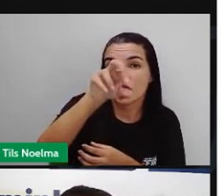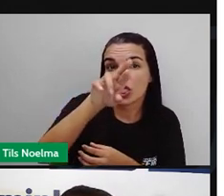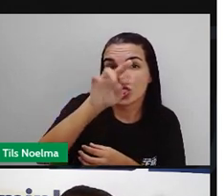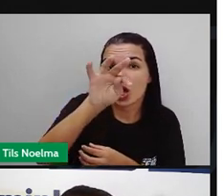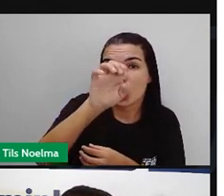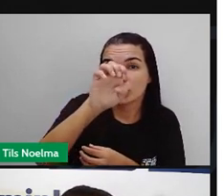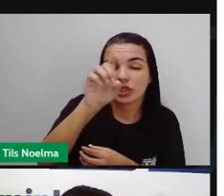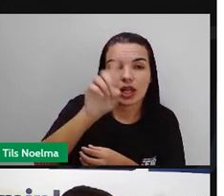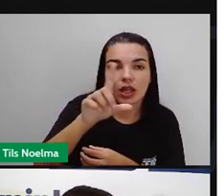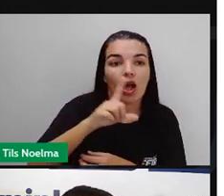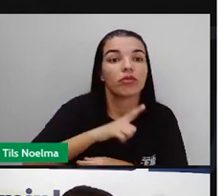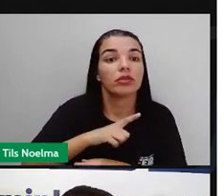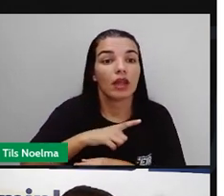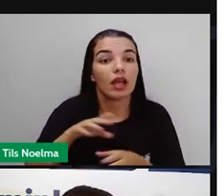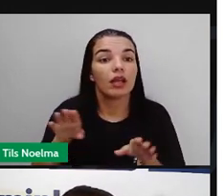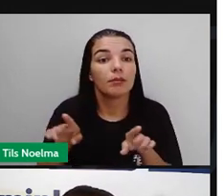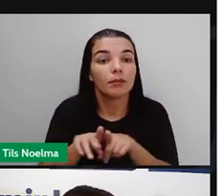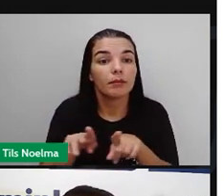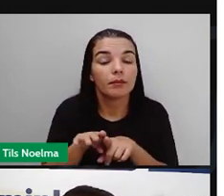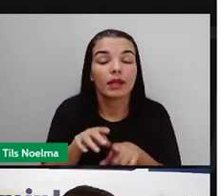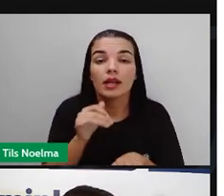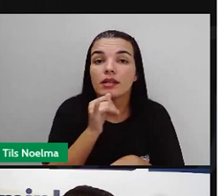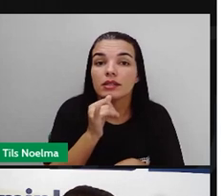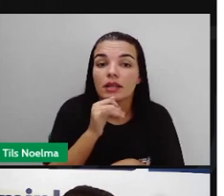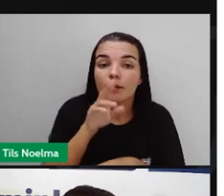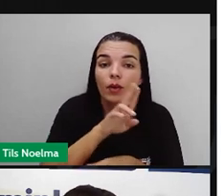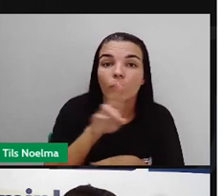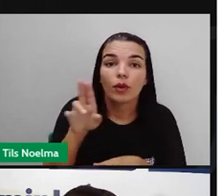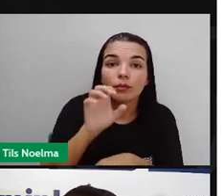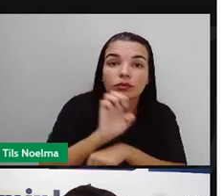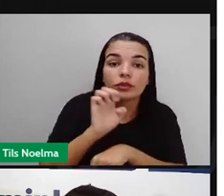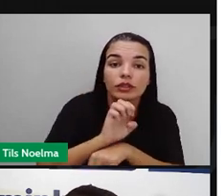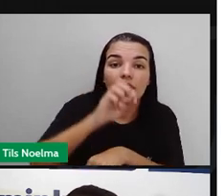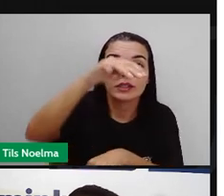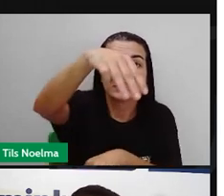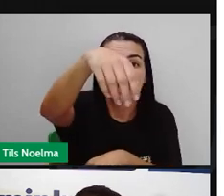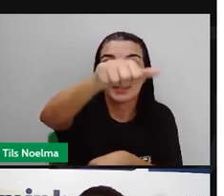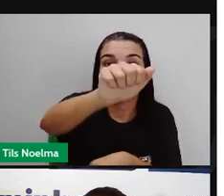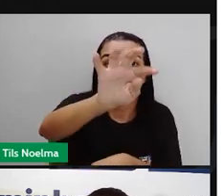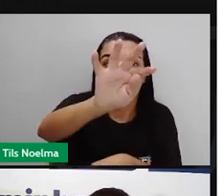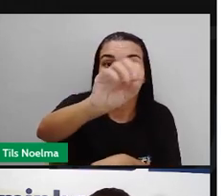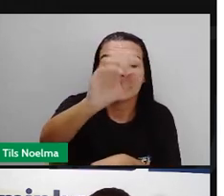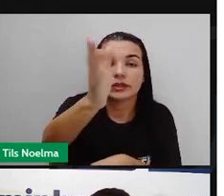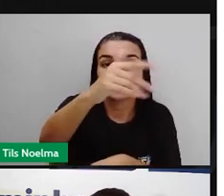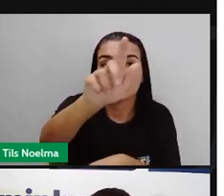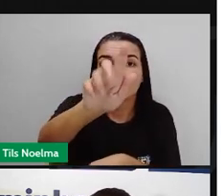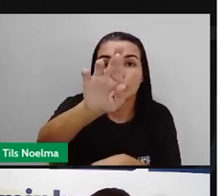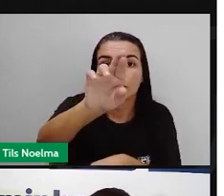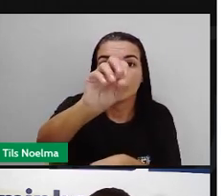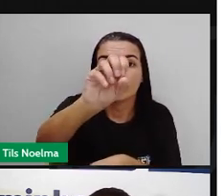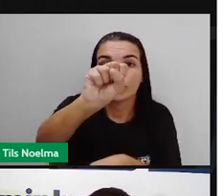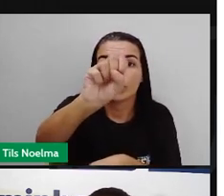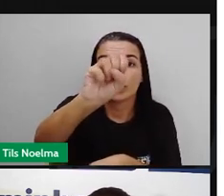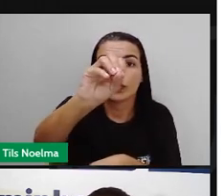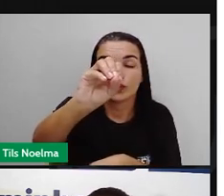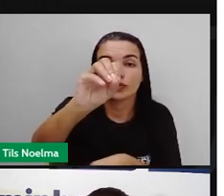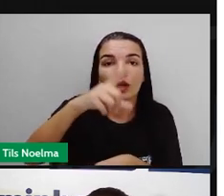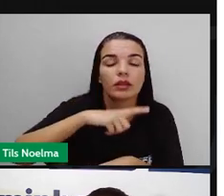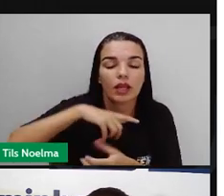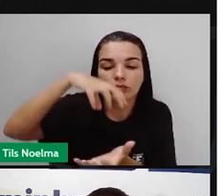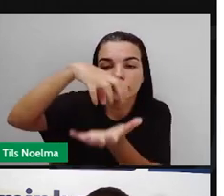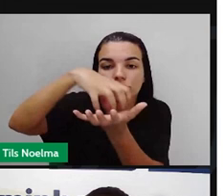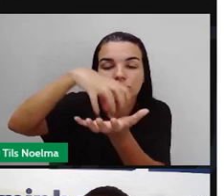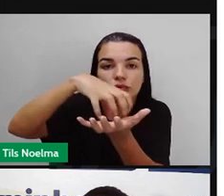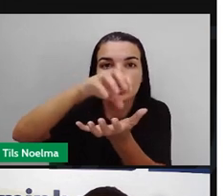aqui, por exemplo, Mato Grosso, que faz parte da região centro-oeste e está aí também fazendo